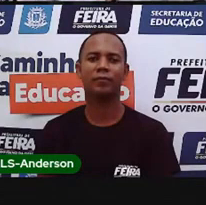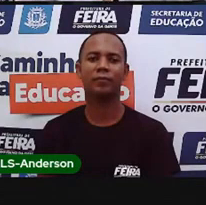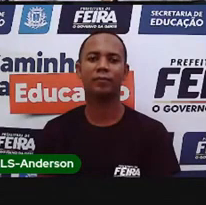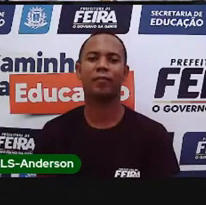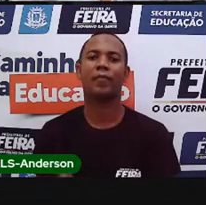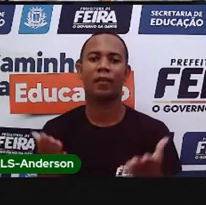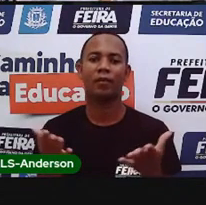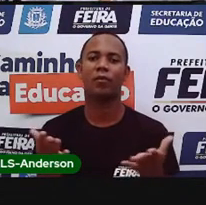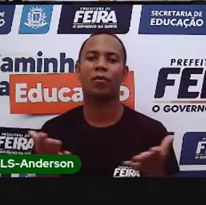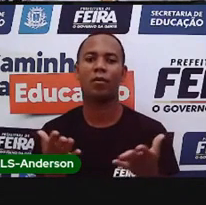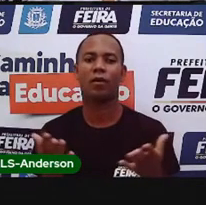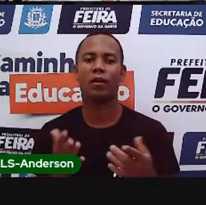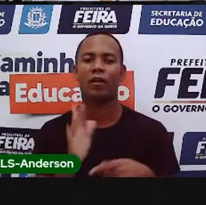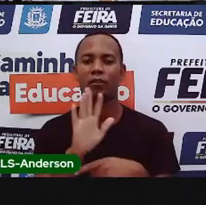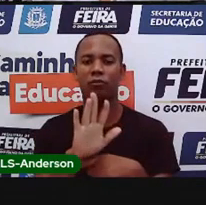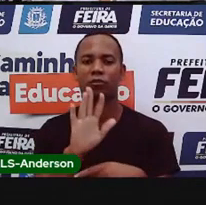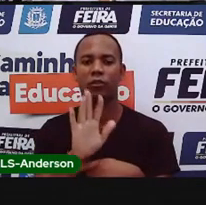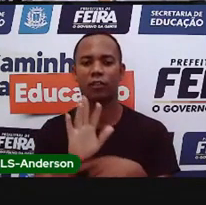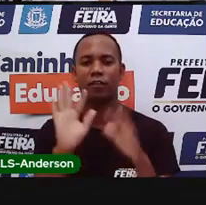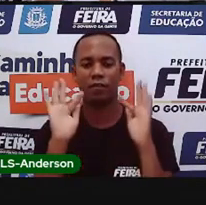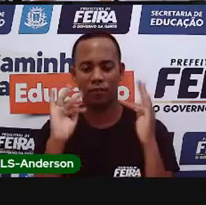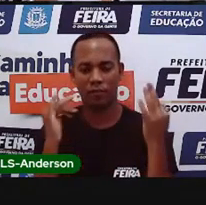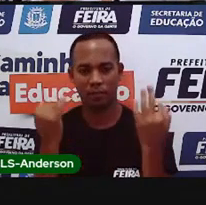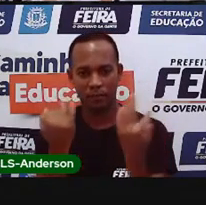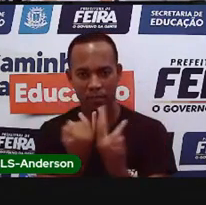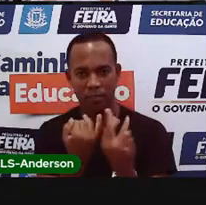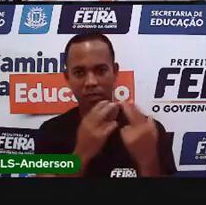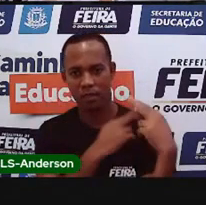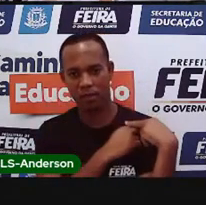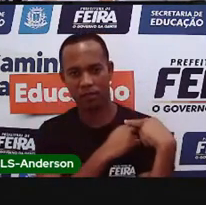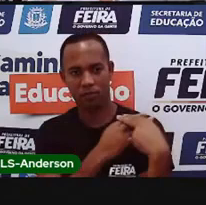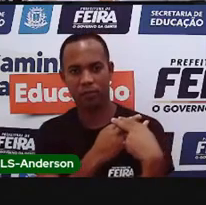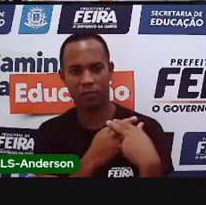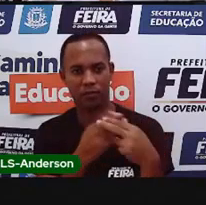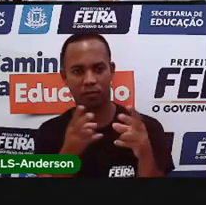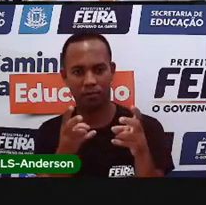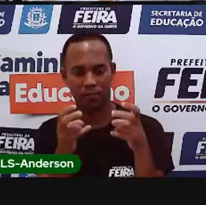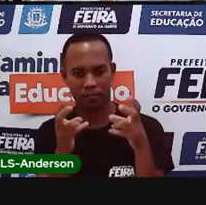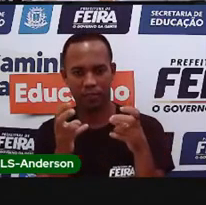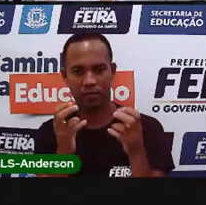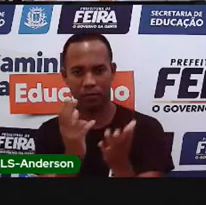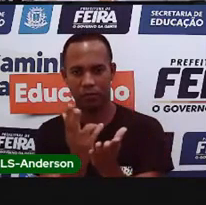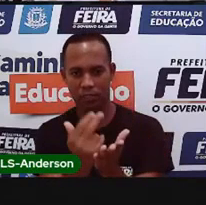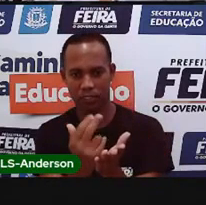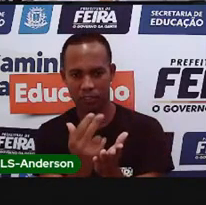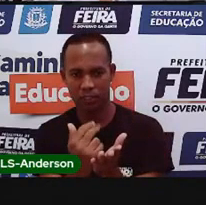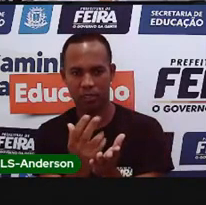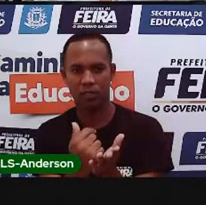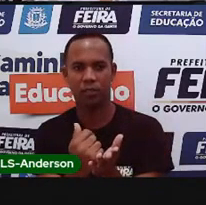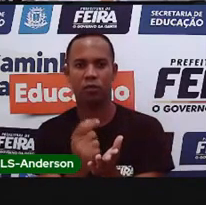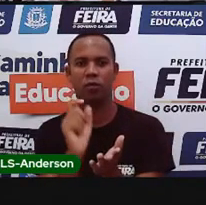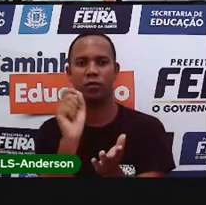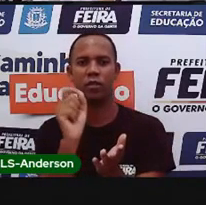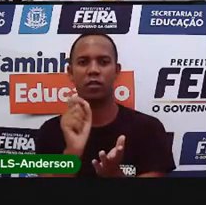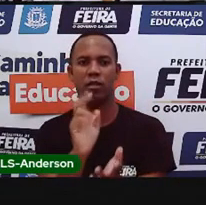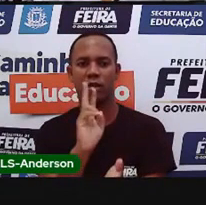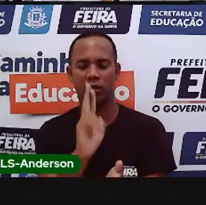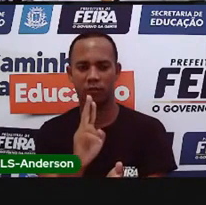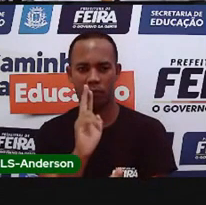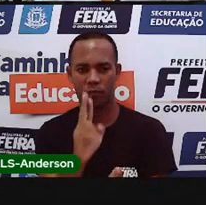Agora, com a ajuda da sua família ou responsável, observe as imagens abaixo e em seguida responde a atividade.